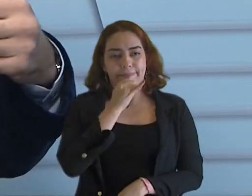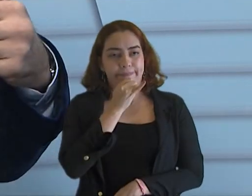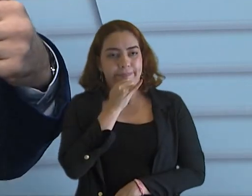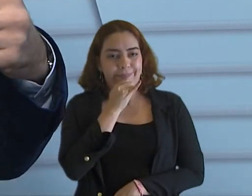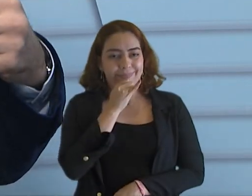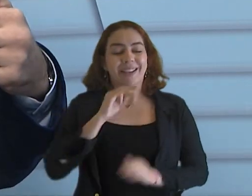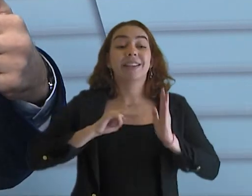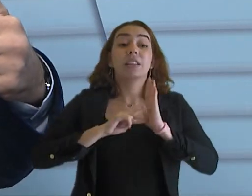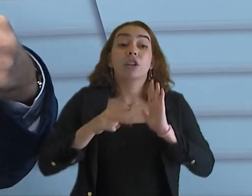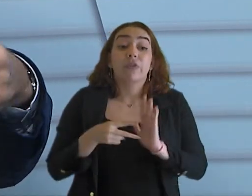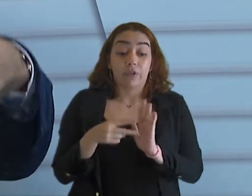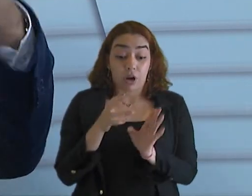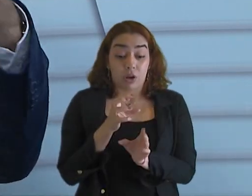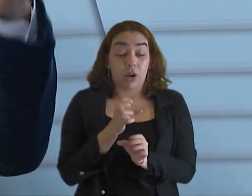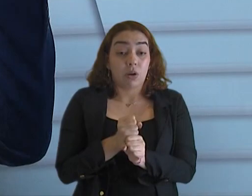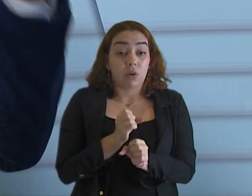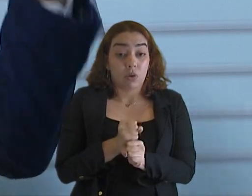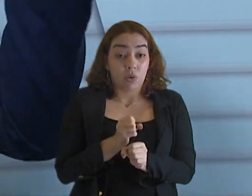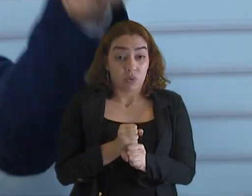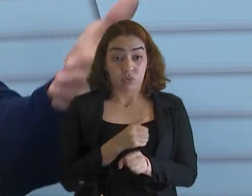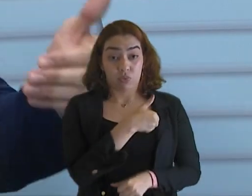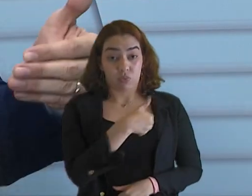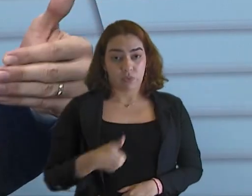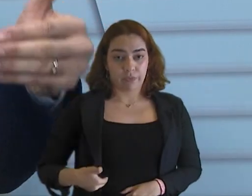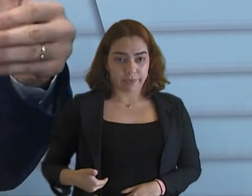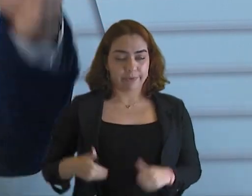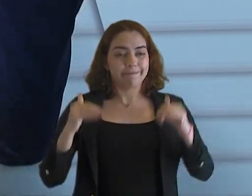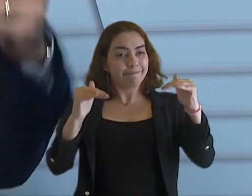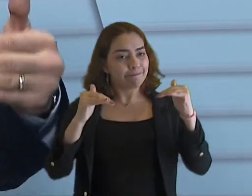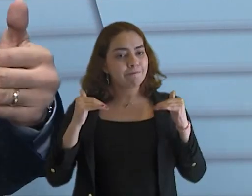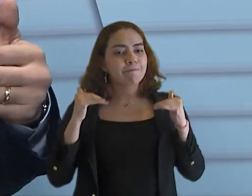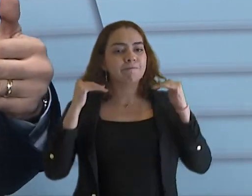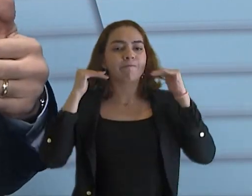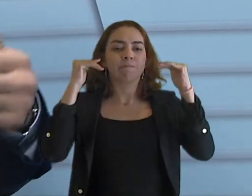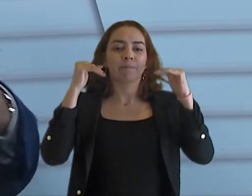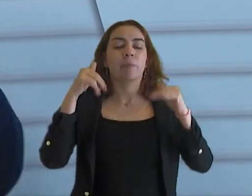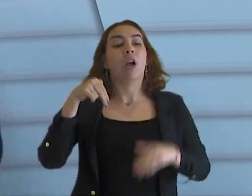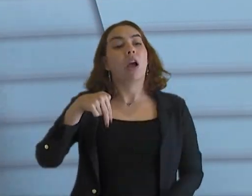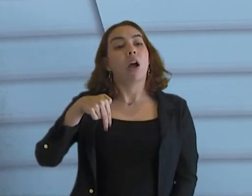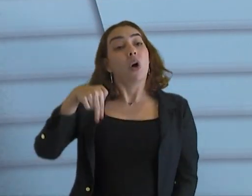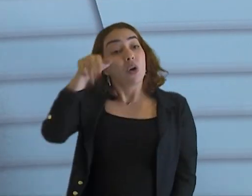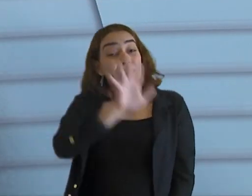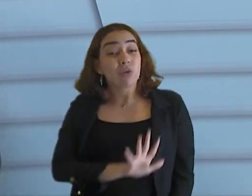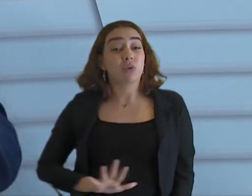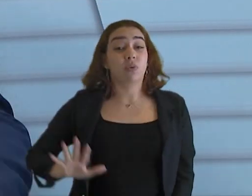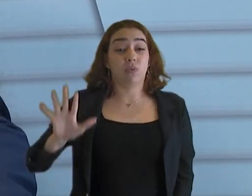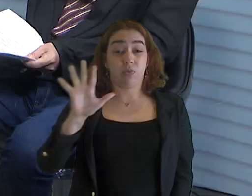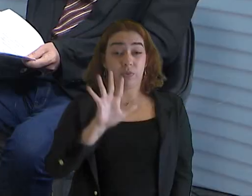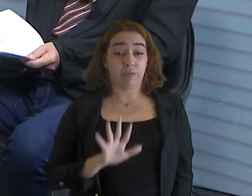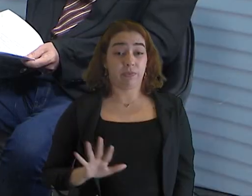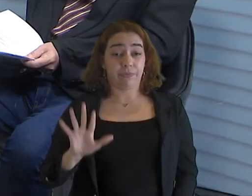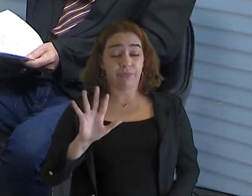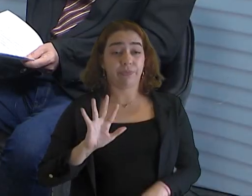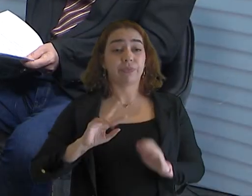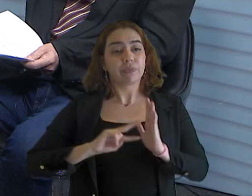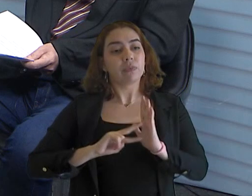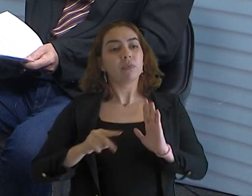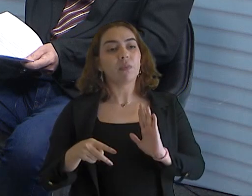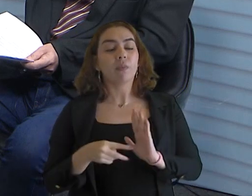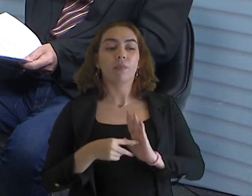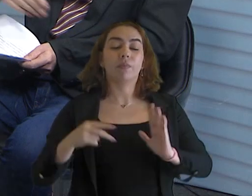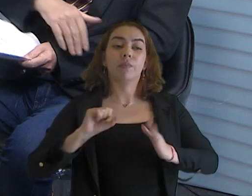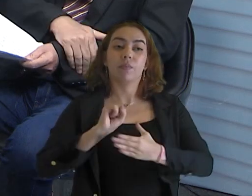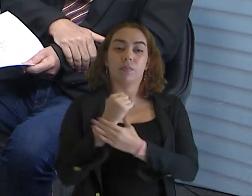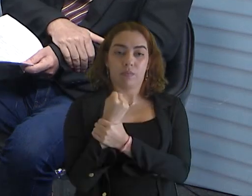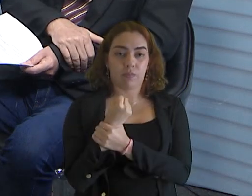foi executado esse orçamento, que é a norma principal do país, só perde para a Constituição. Então, esse deveria ser... Porque ali é onde garante a efetividade